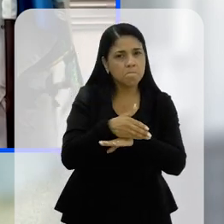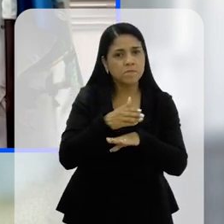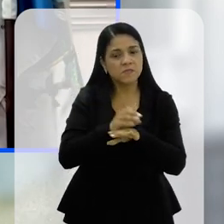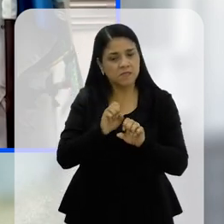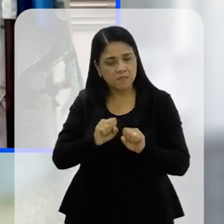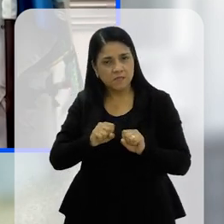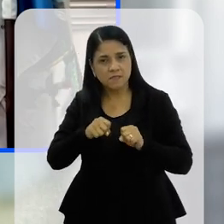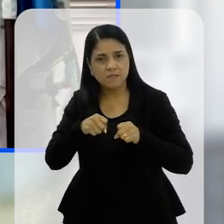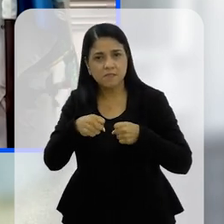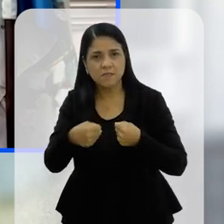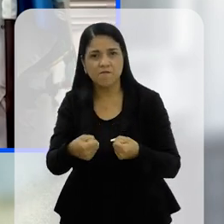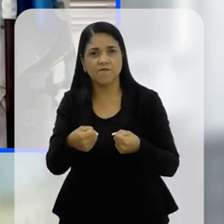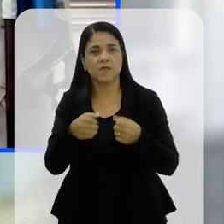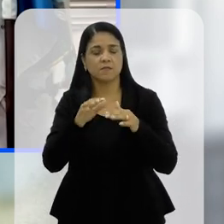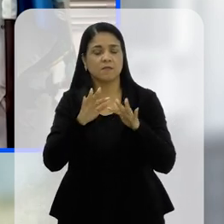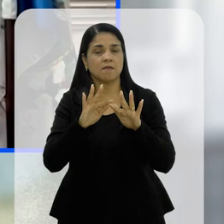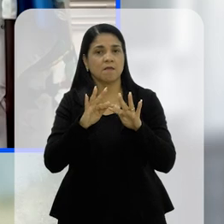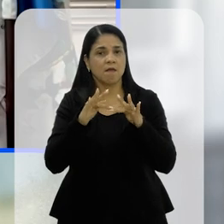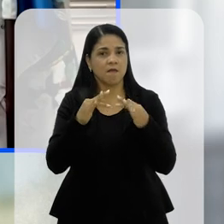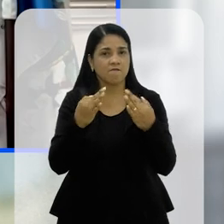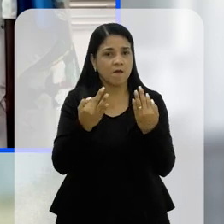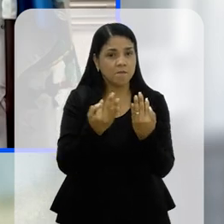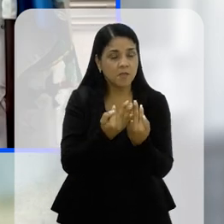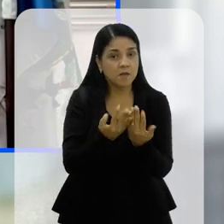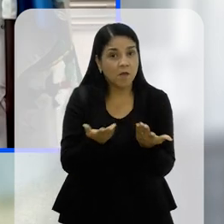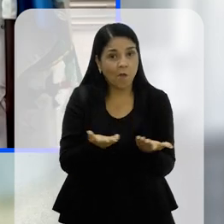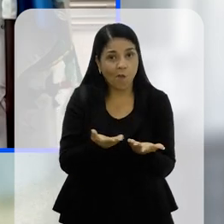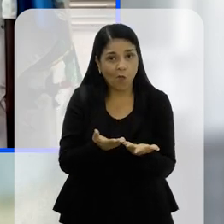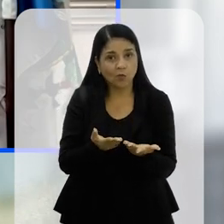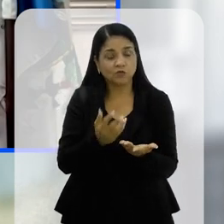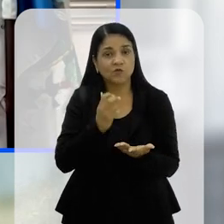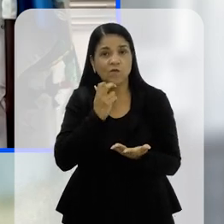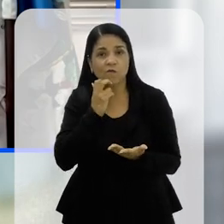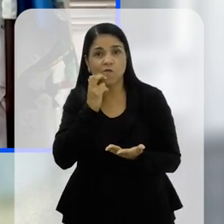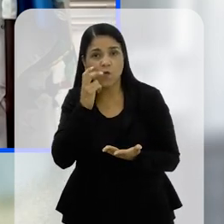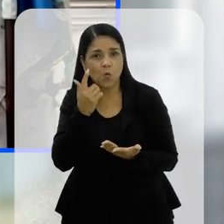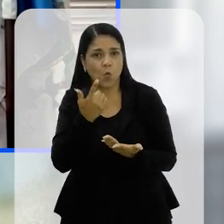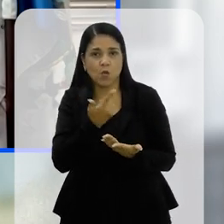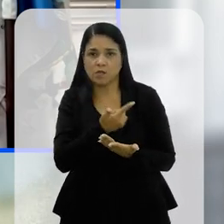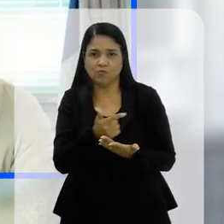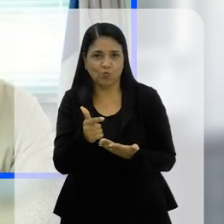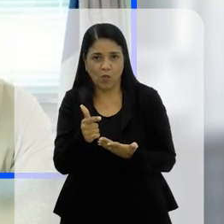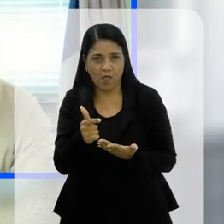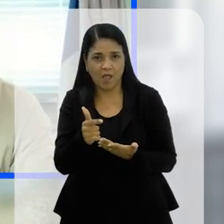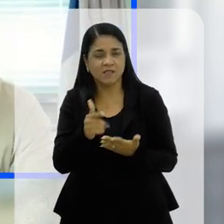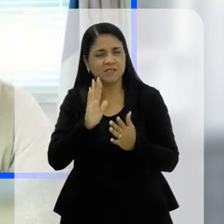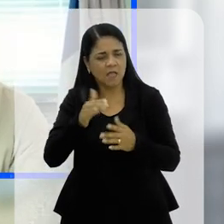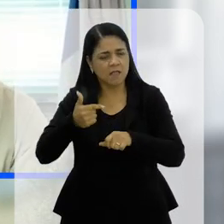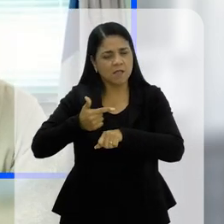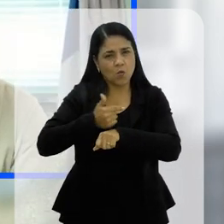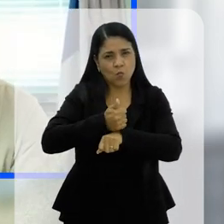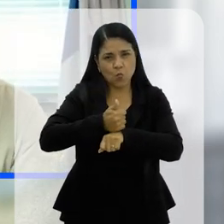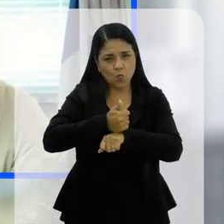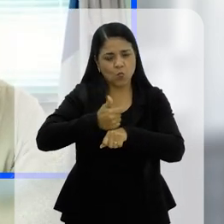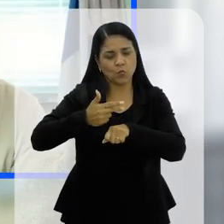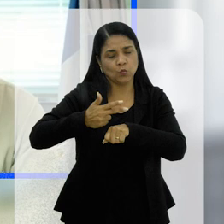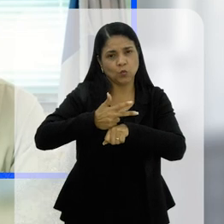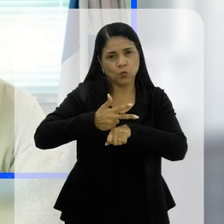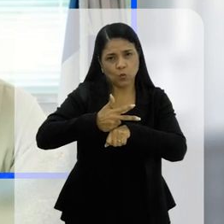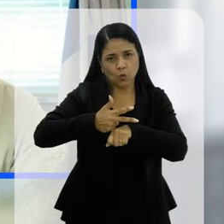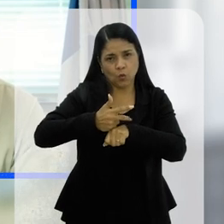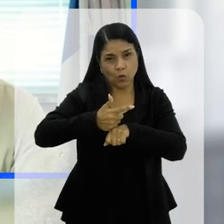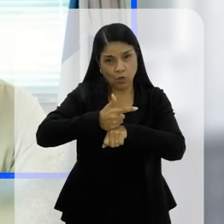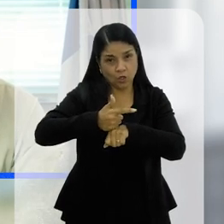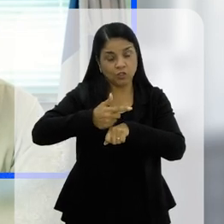participam e que possam defender, porque hoje as famílias estão perdendo a vergonha, né? Muitas famílias, sabem, que têm vários níveis